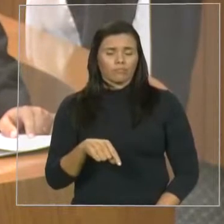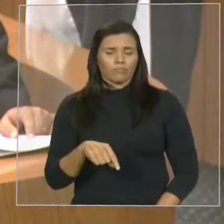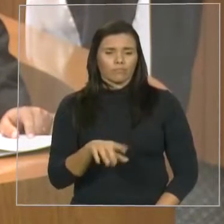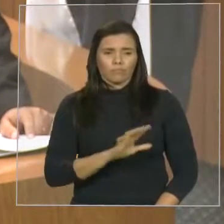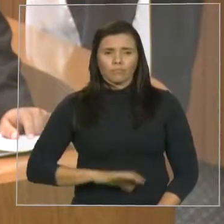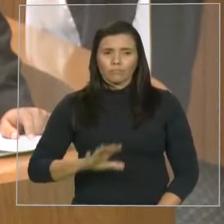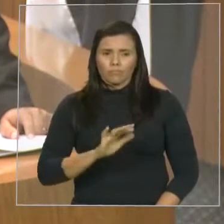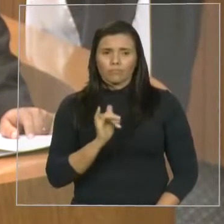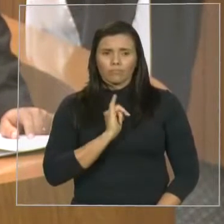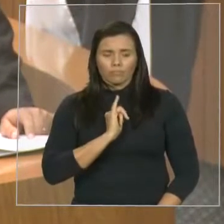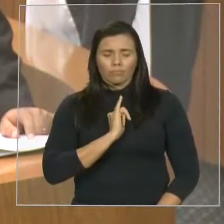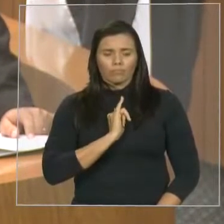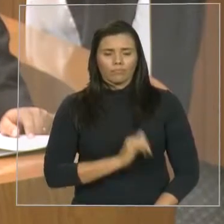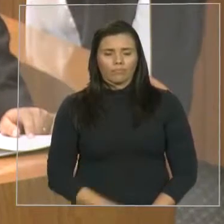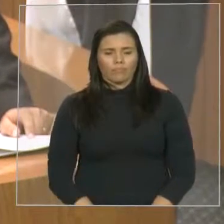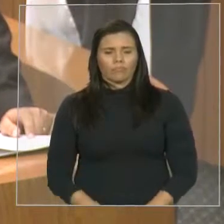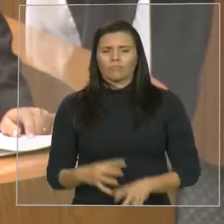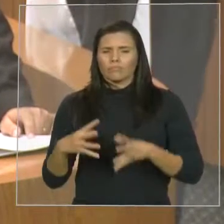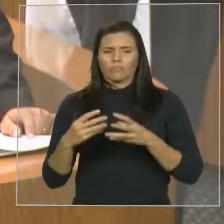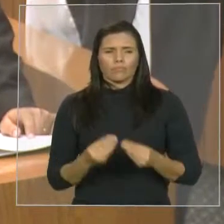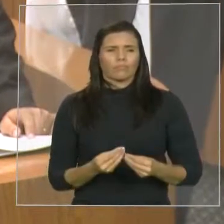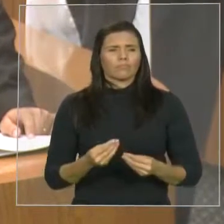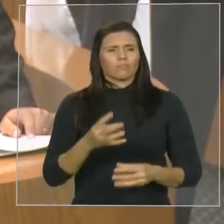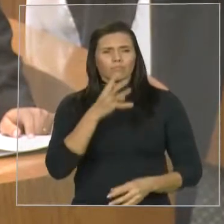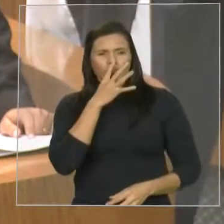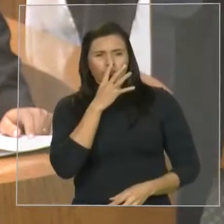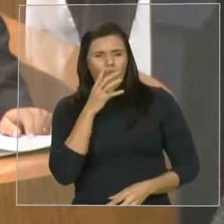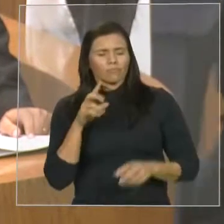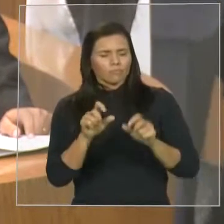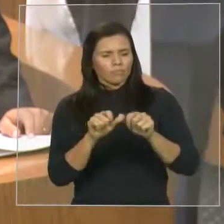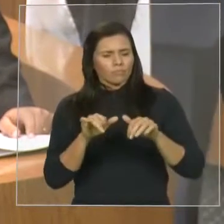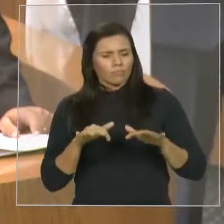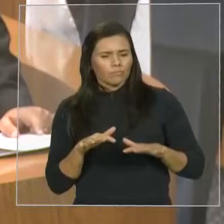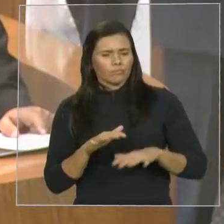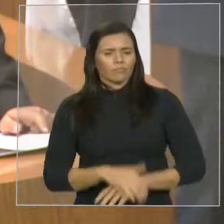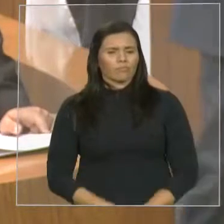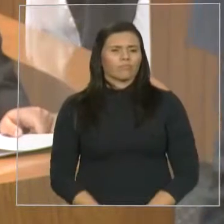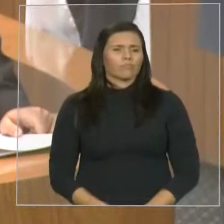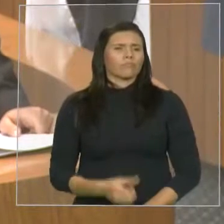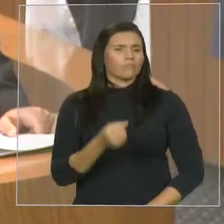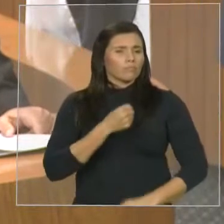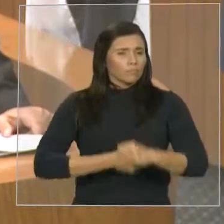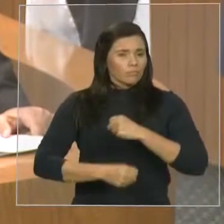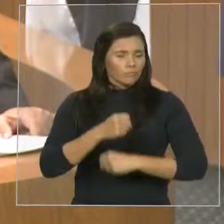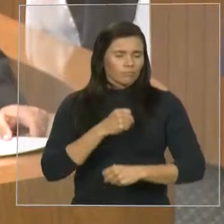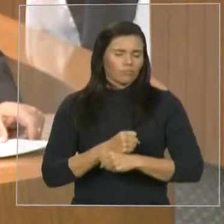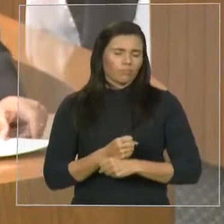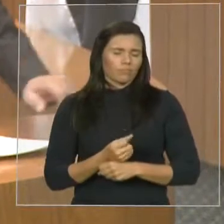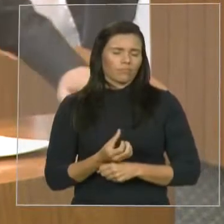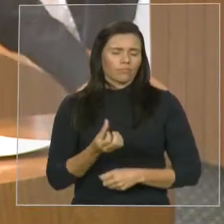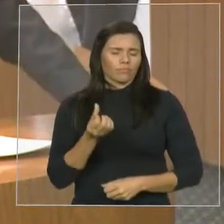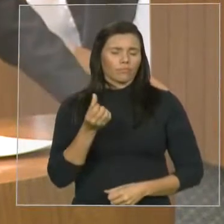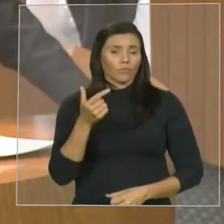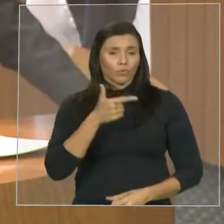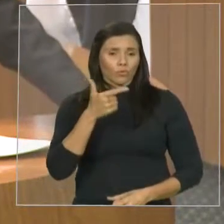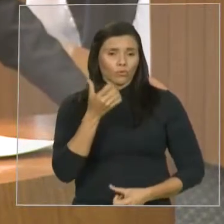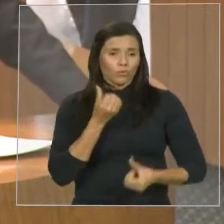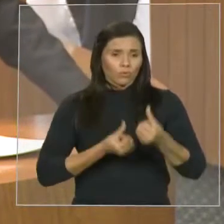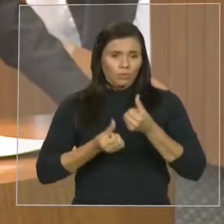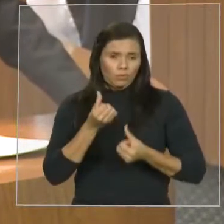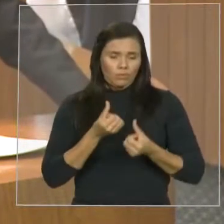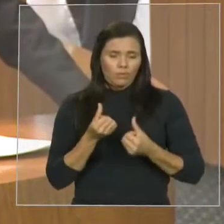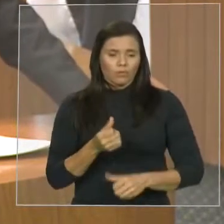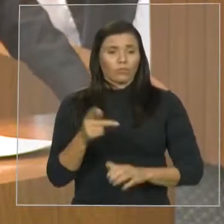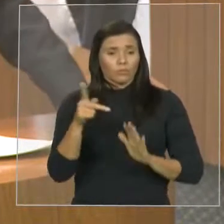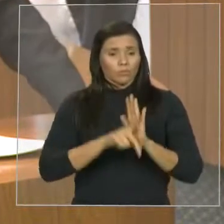acompanharam e votaram no ano passado, no segundo semestre, o projeto de lei que